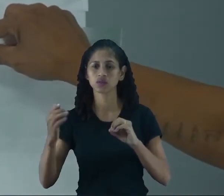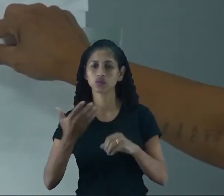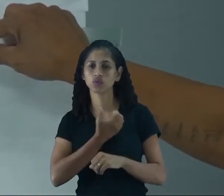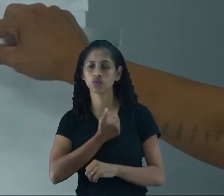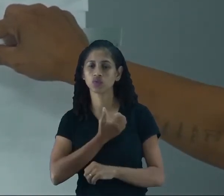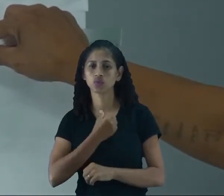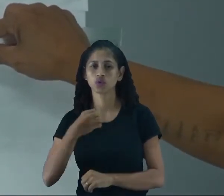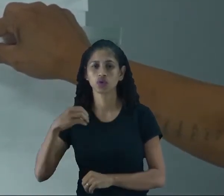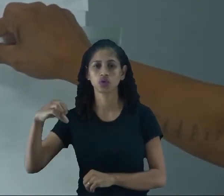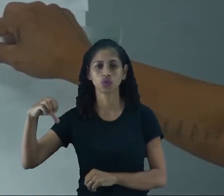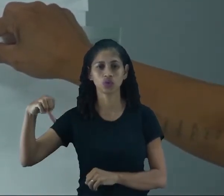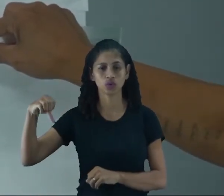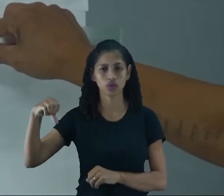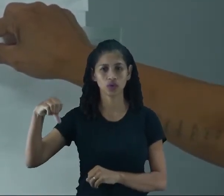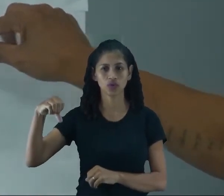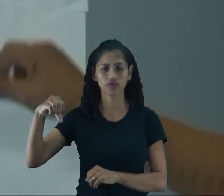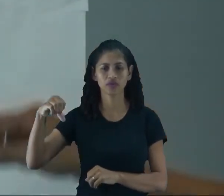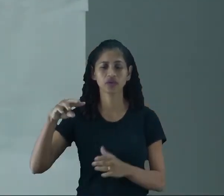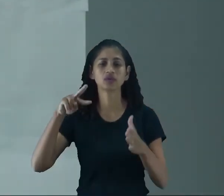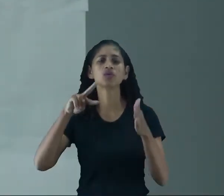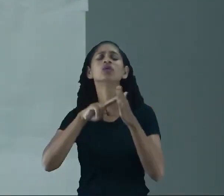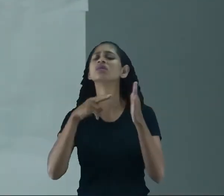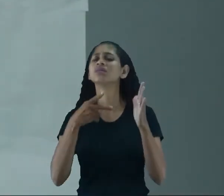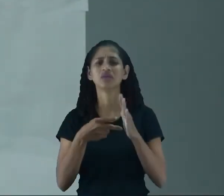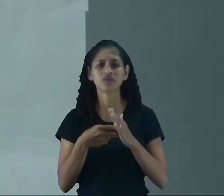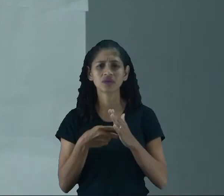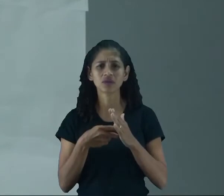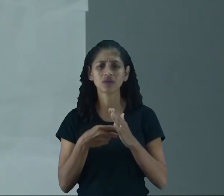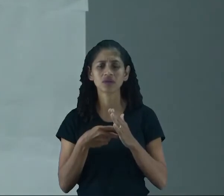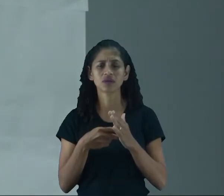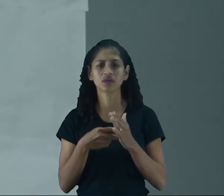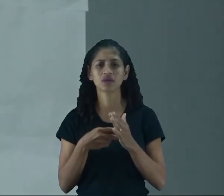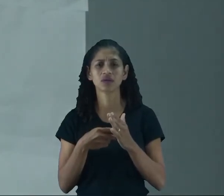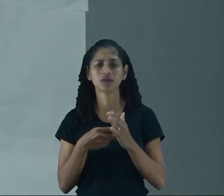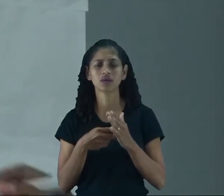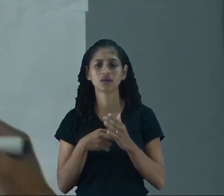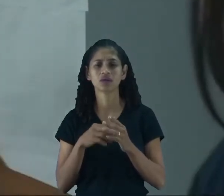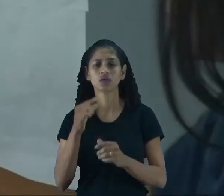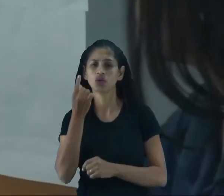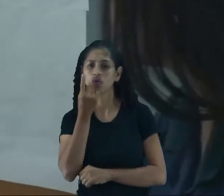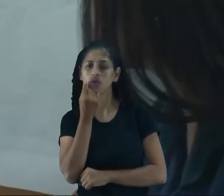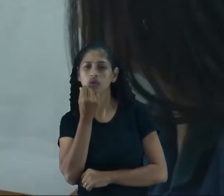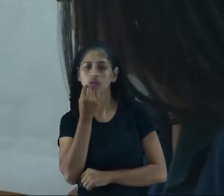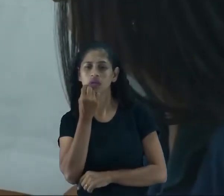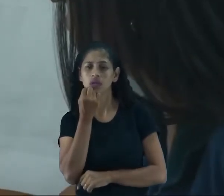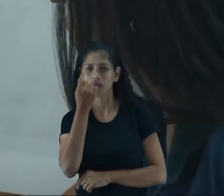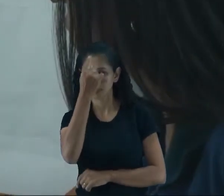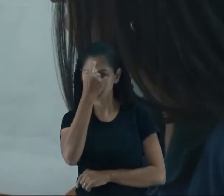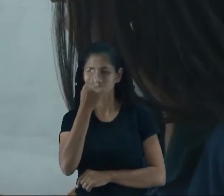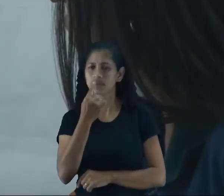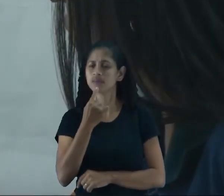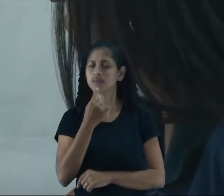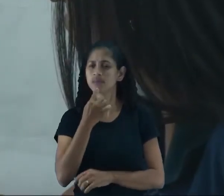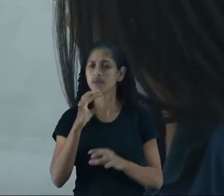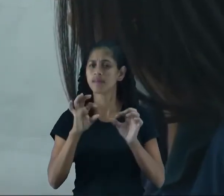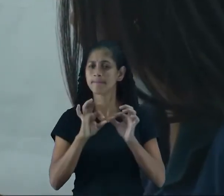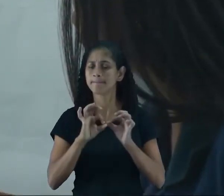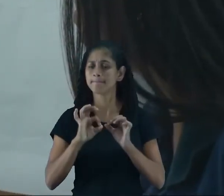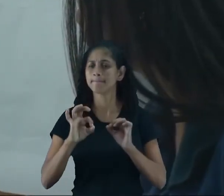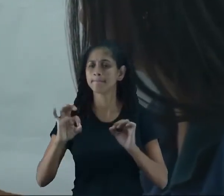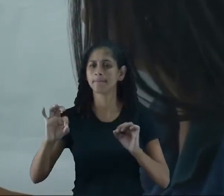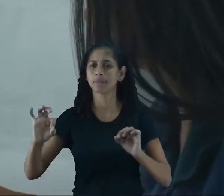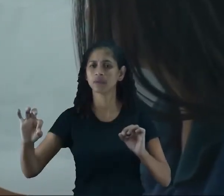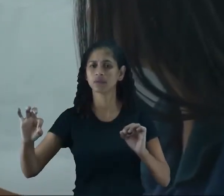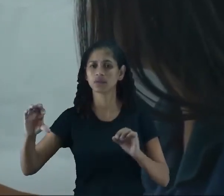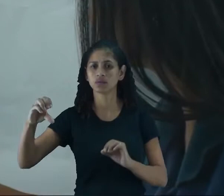isso mesmo. O que isso significa? Que esse lápis aí da imagem ele está medindo 9